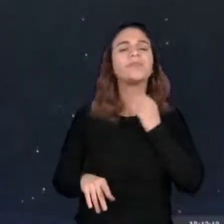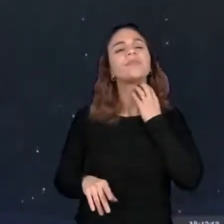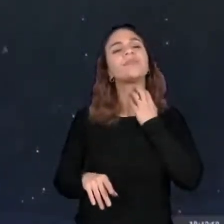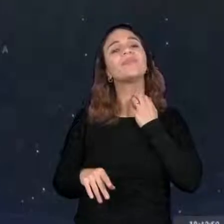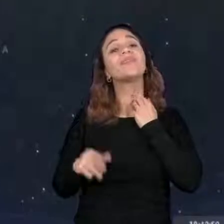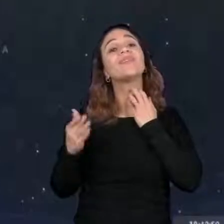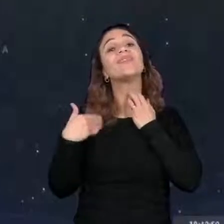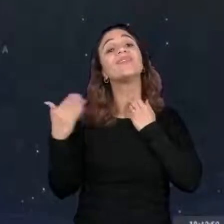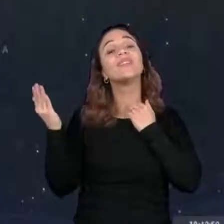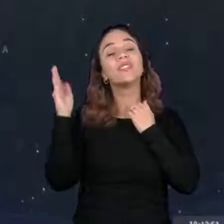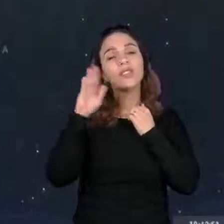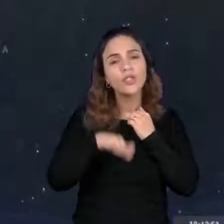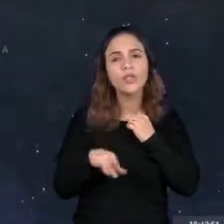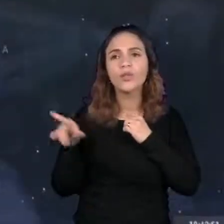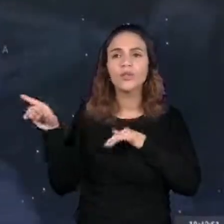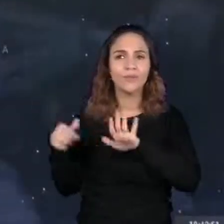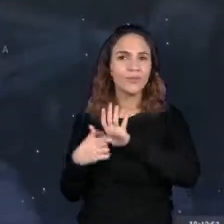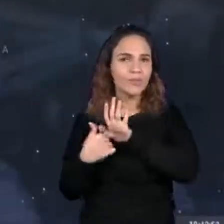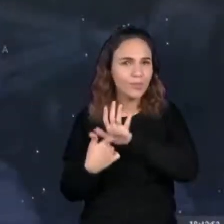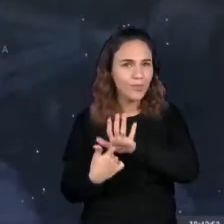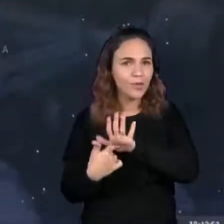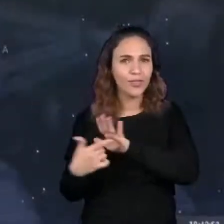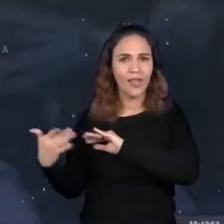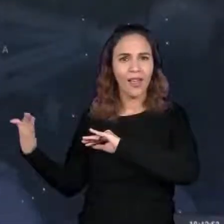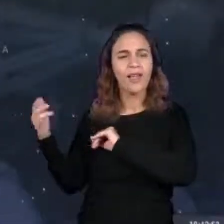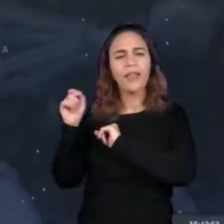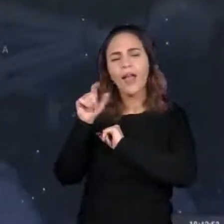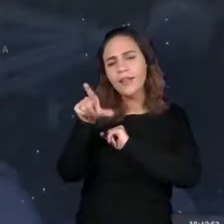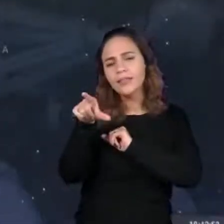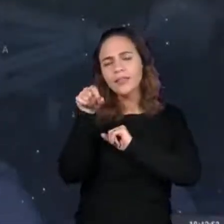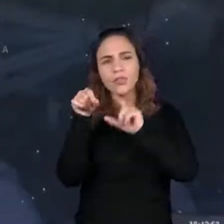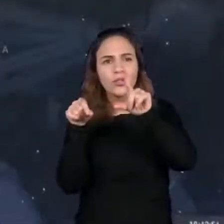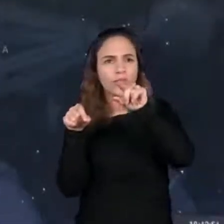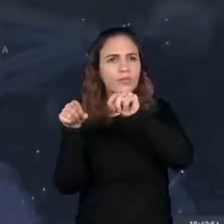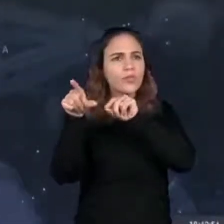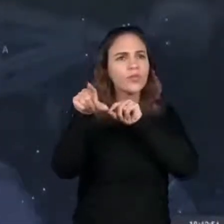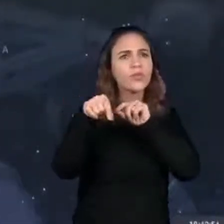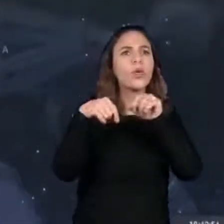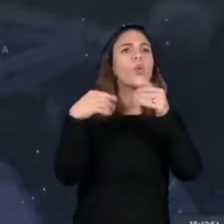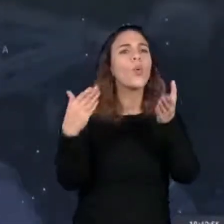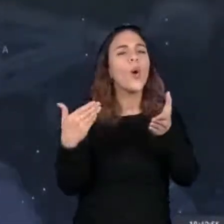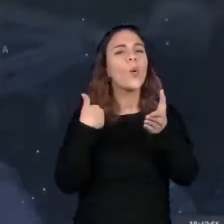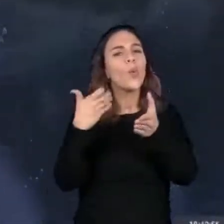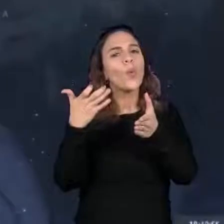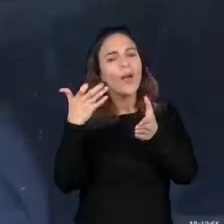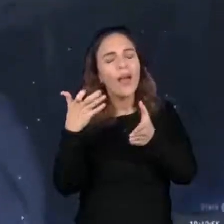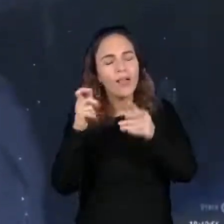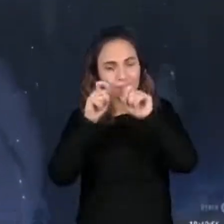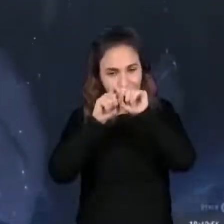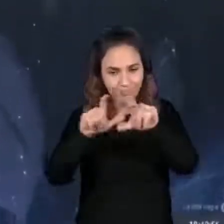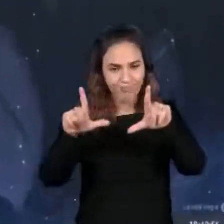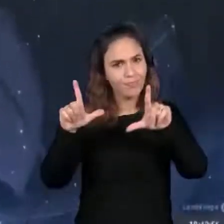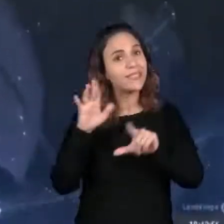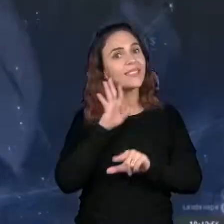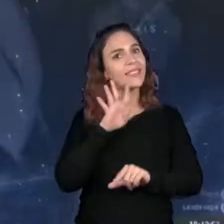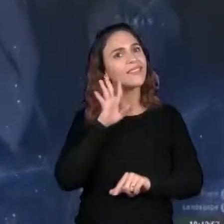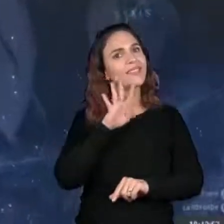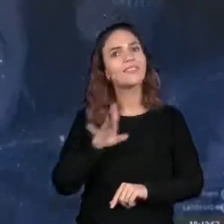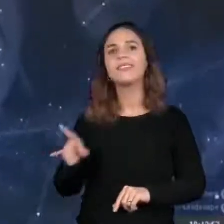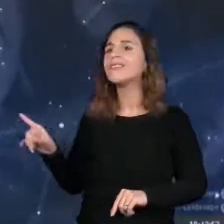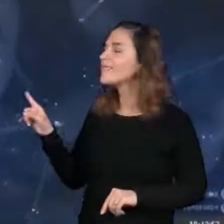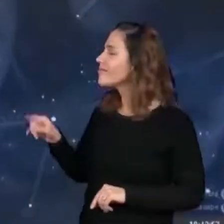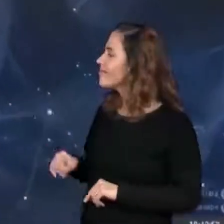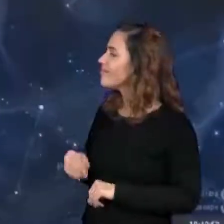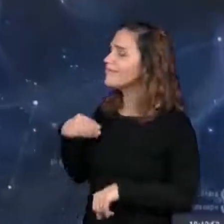trouxe aqui, a gente pode escolher o desenho da constelação. É bem legal para explorar.